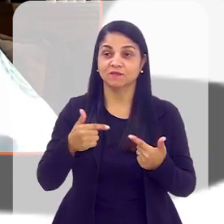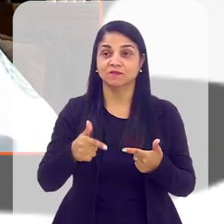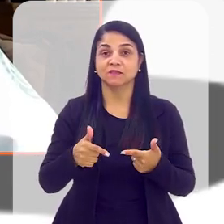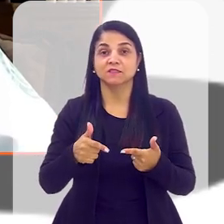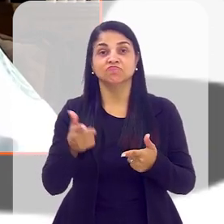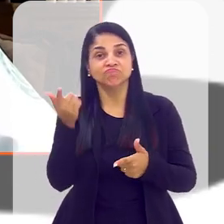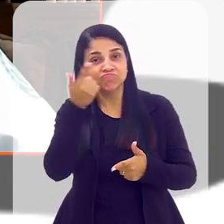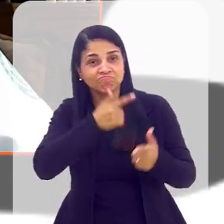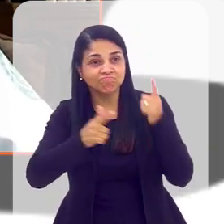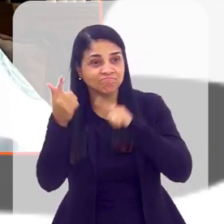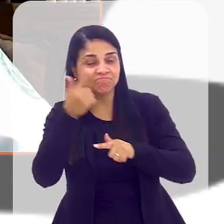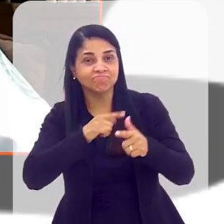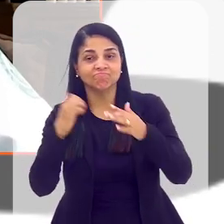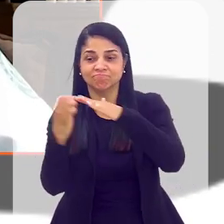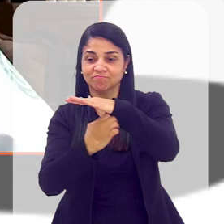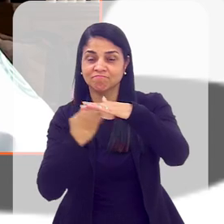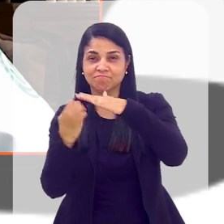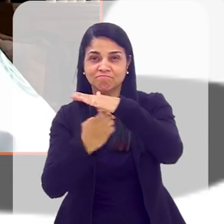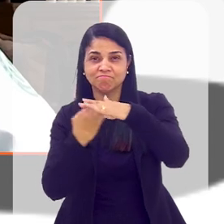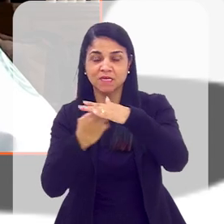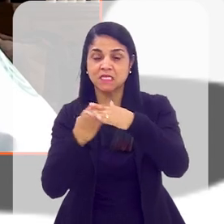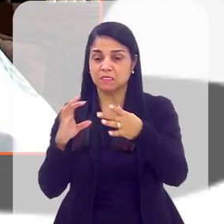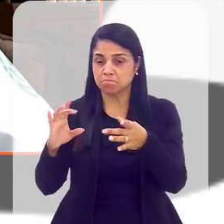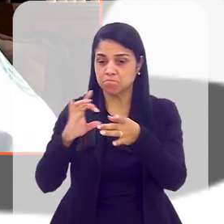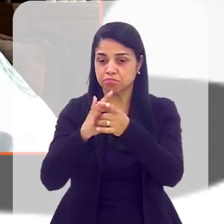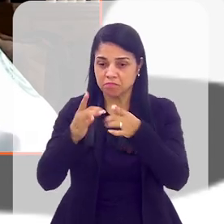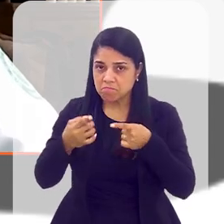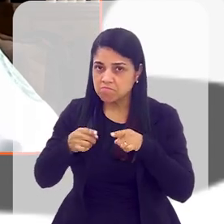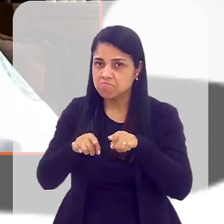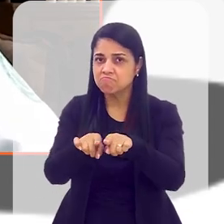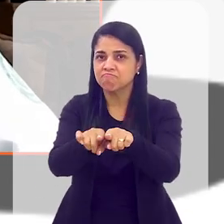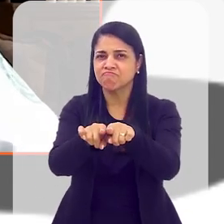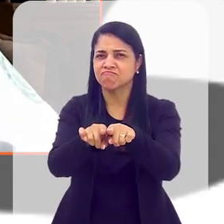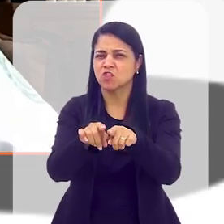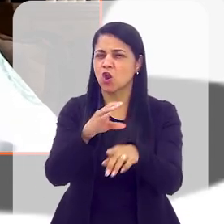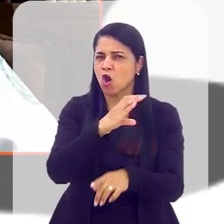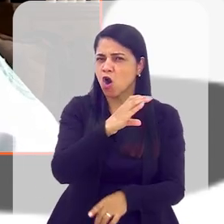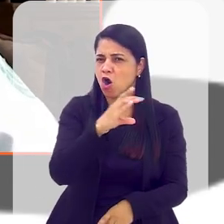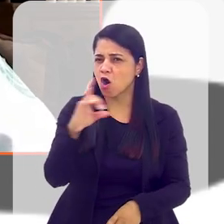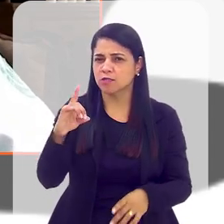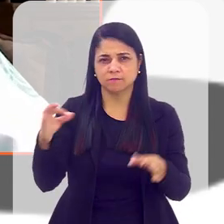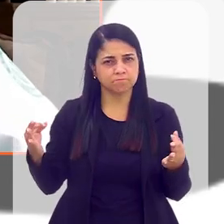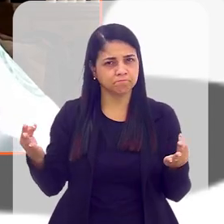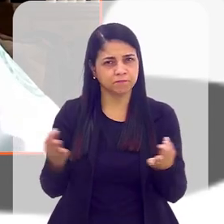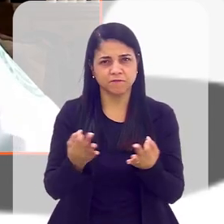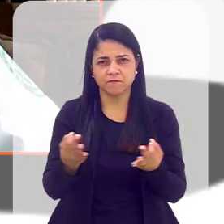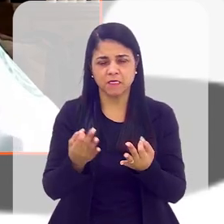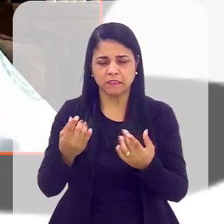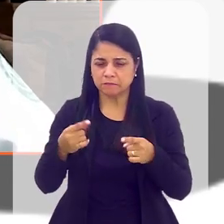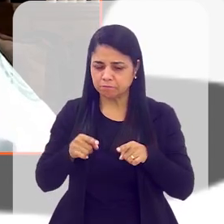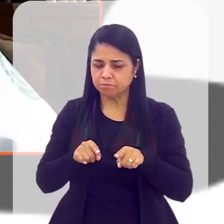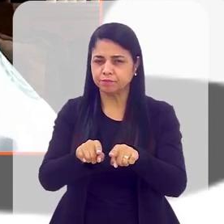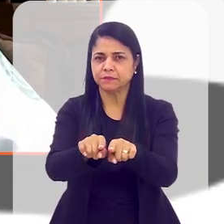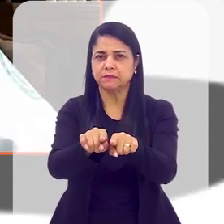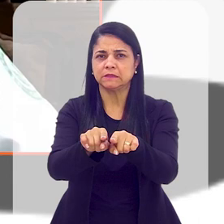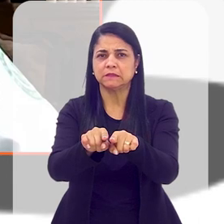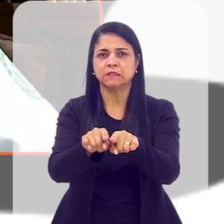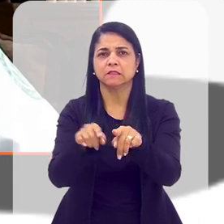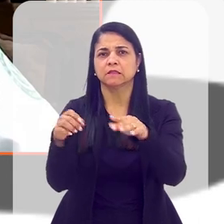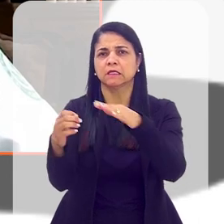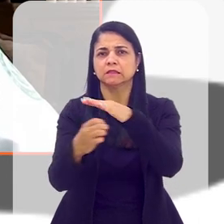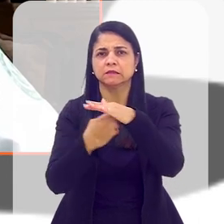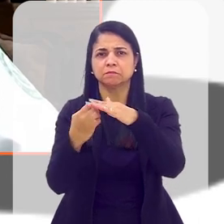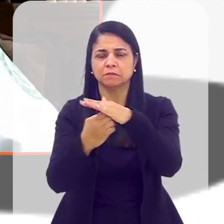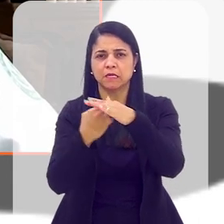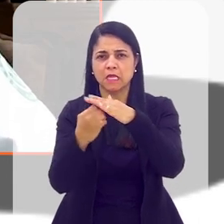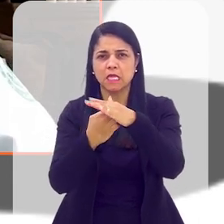E foi, nós trabalhamos com muitas empresas terceirizadas também. Então, houve uma ótima coordenação entre essas empresas, a gente conseguiu que